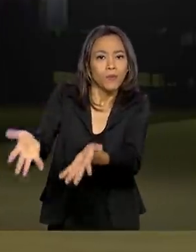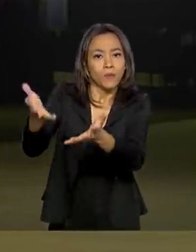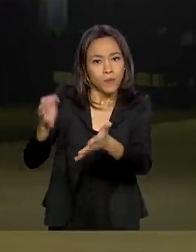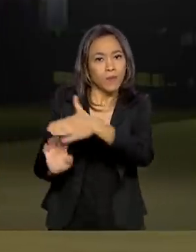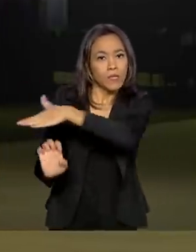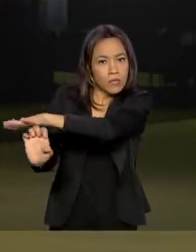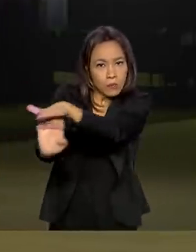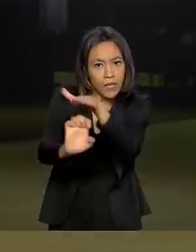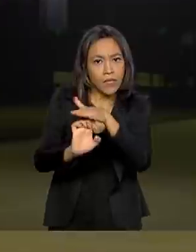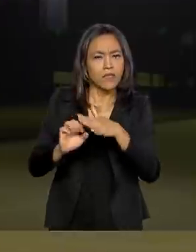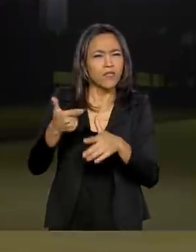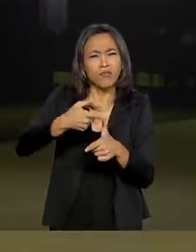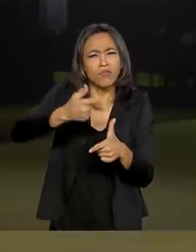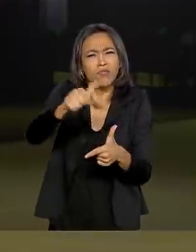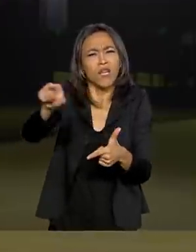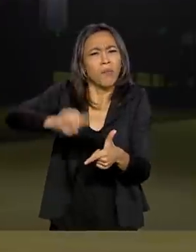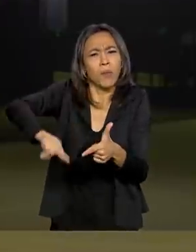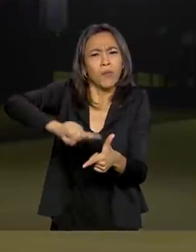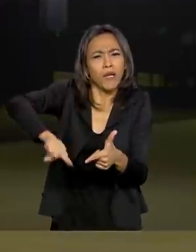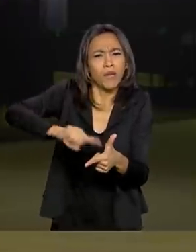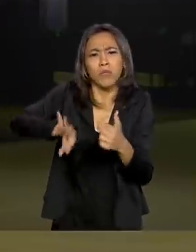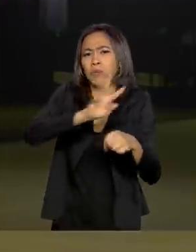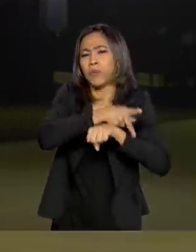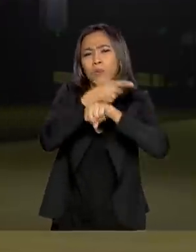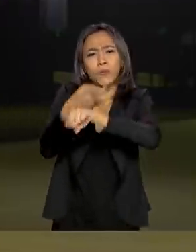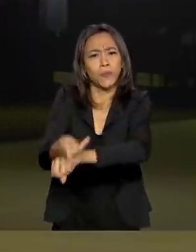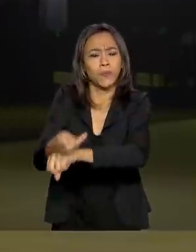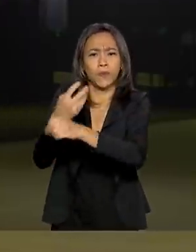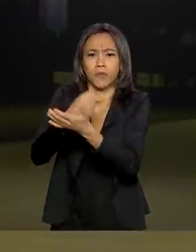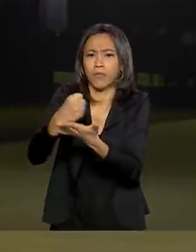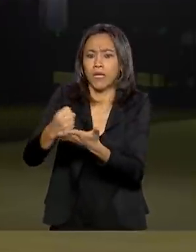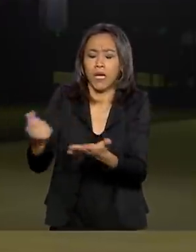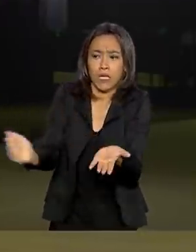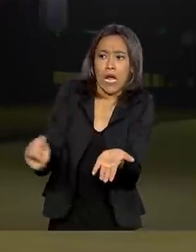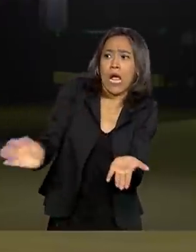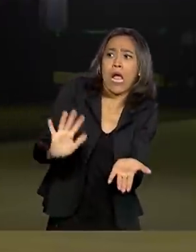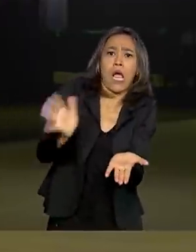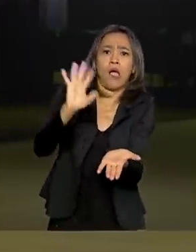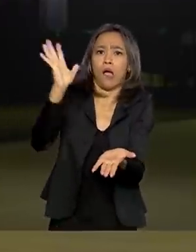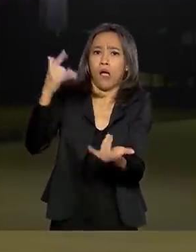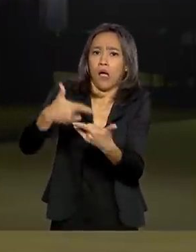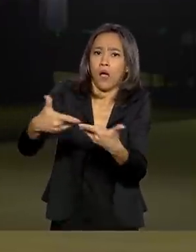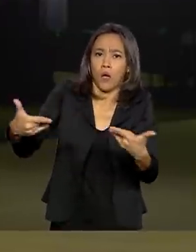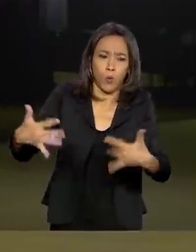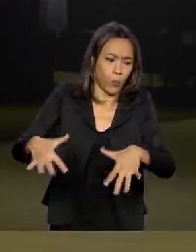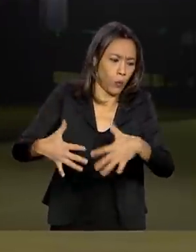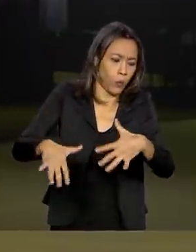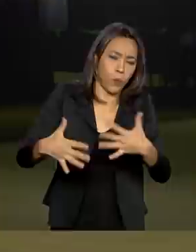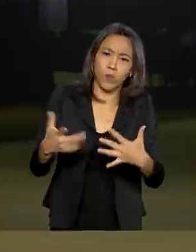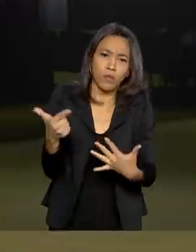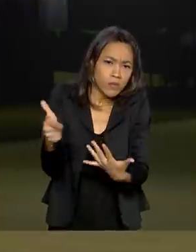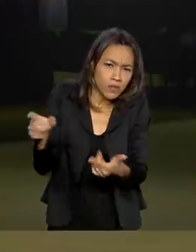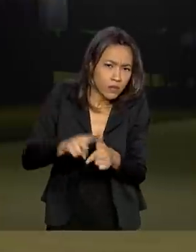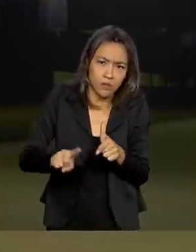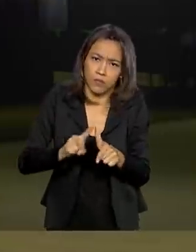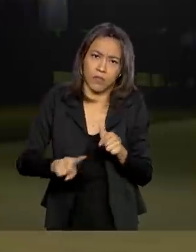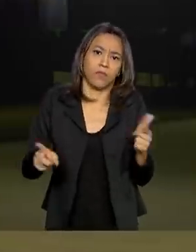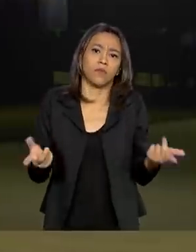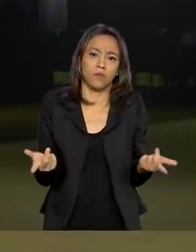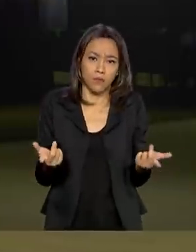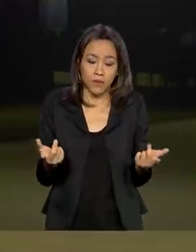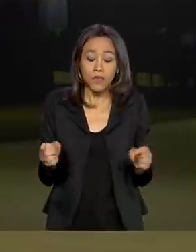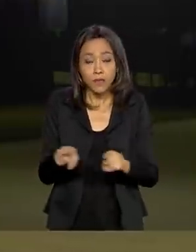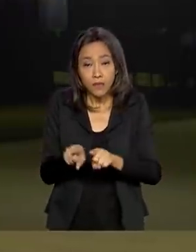isso, para que não tenhamos problema de oferta, carestia, problema de elevação de preço de passagem, bem como